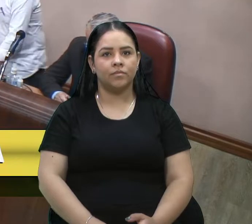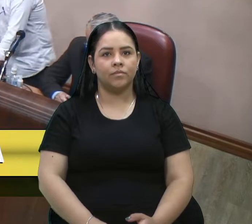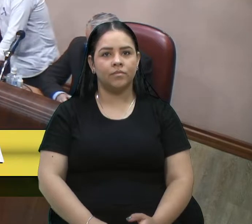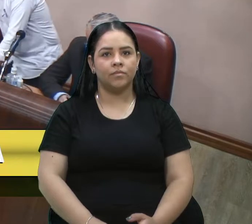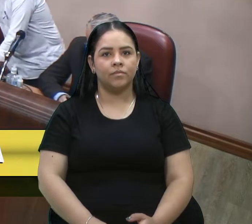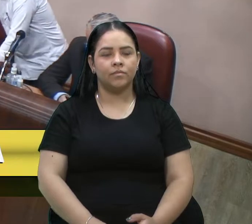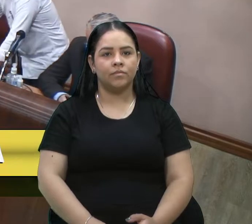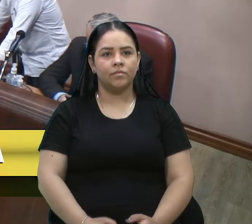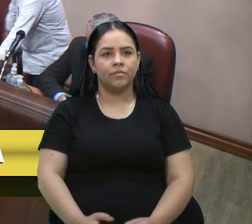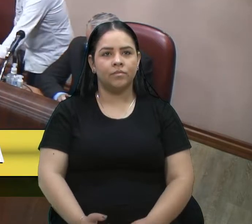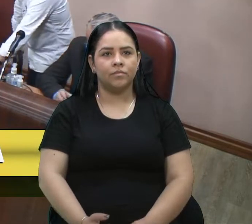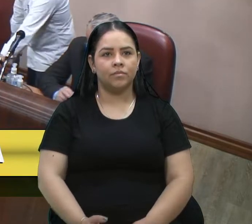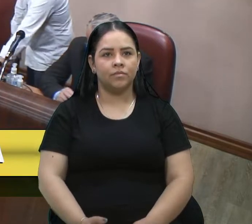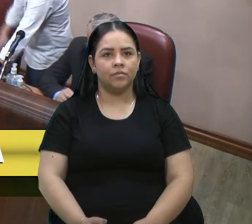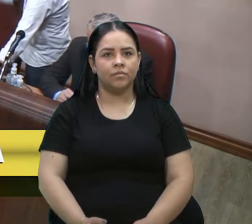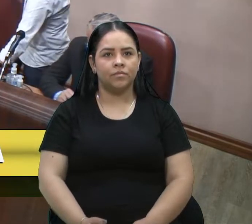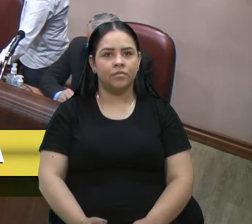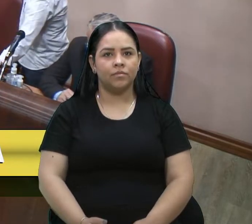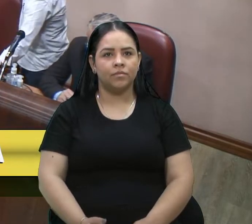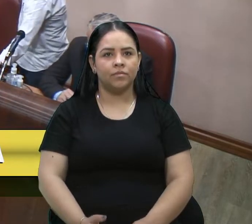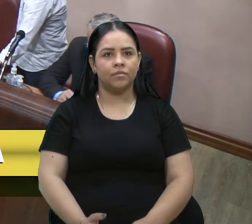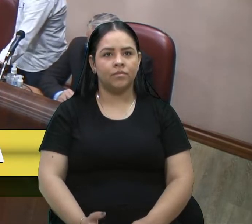Gostaram da cor? É.